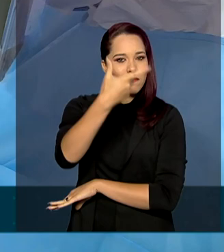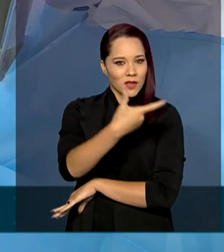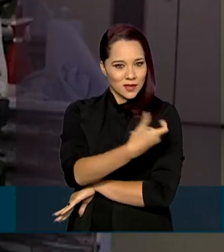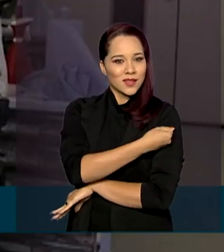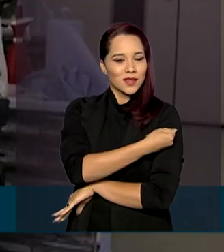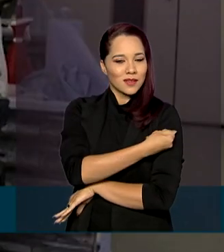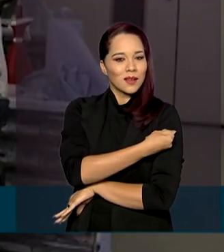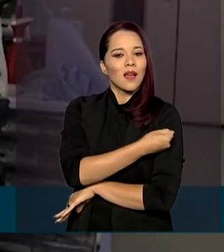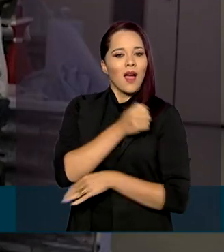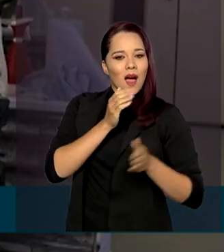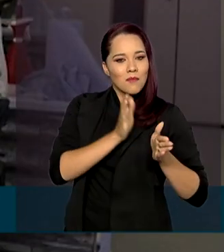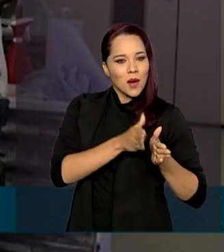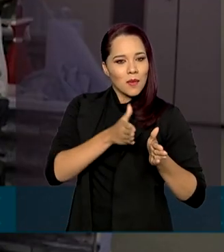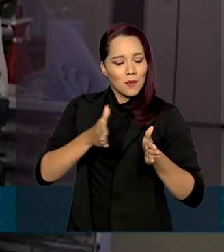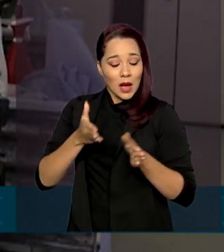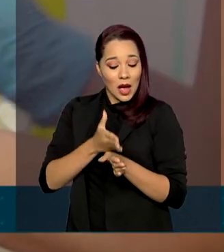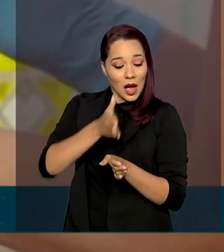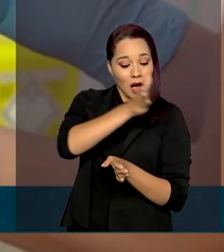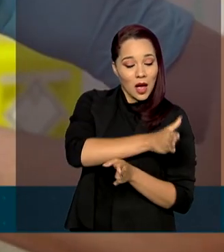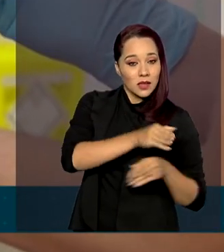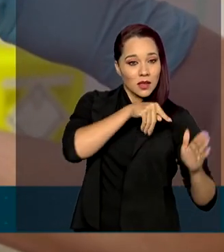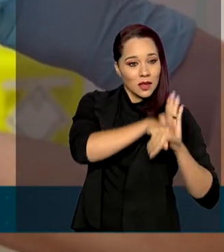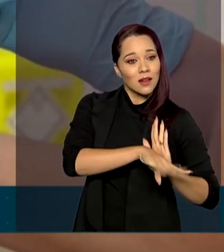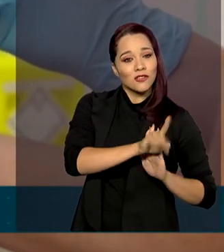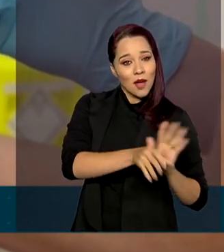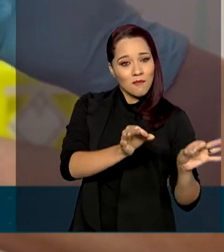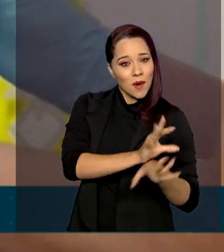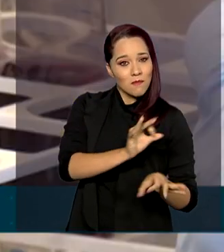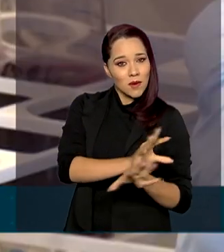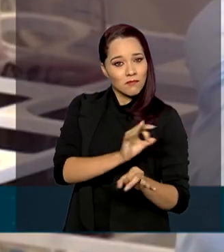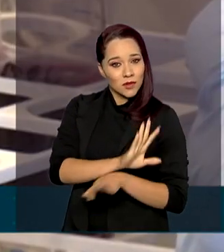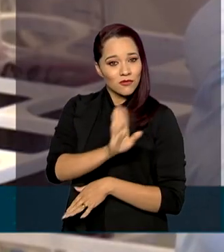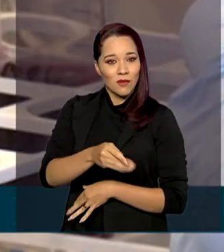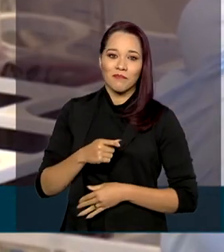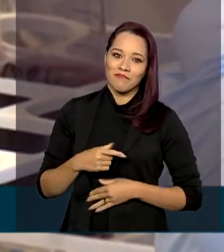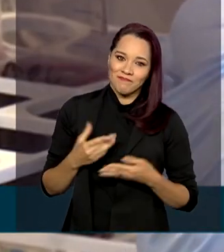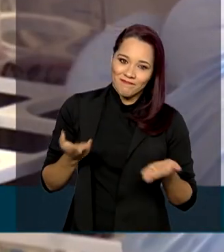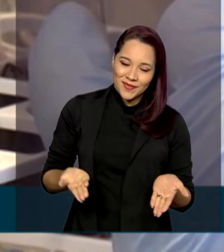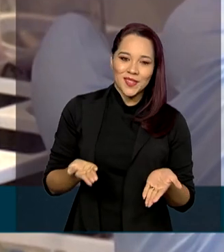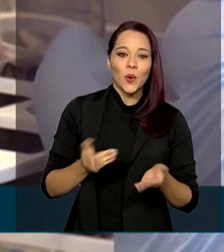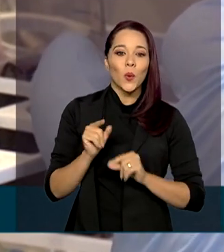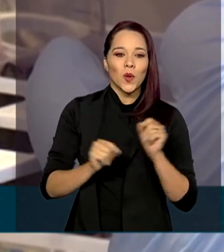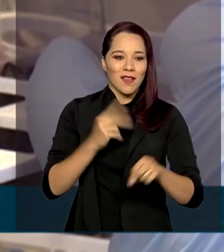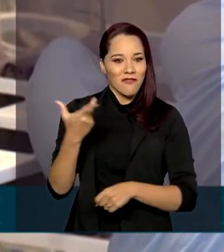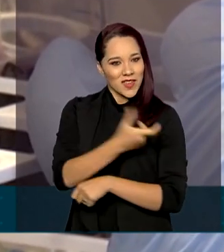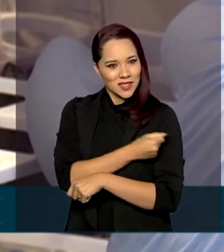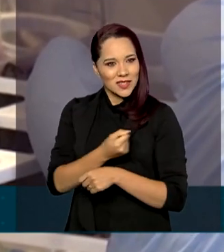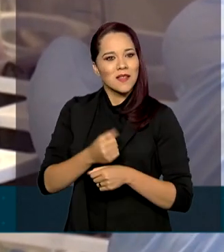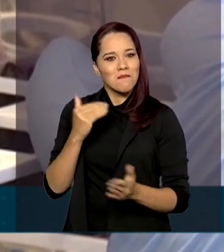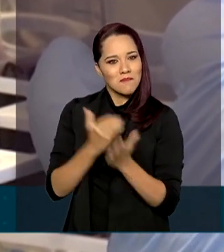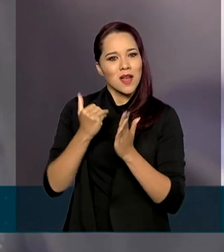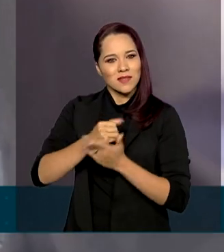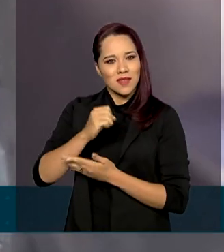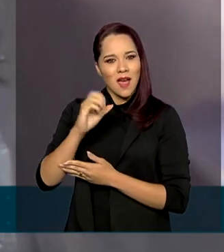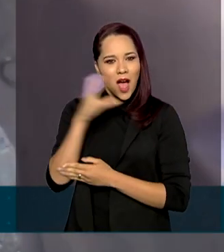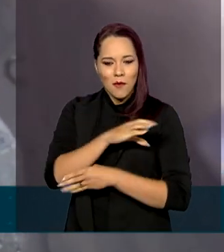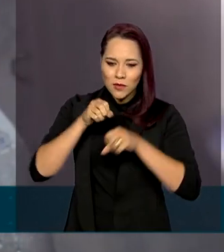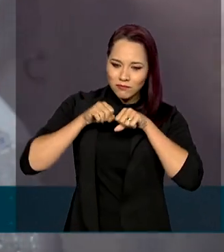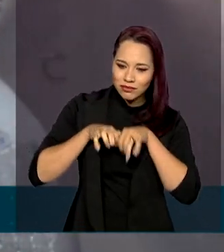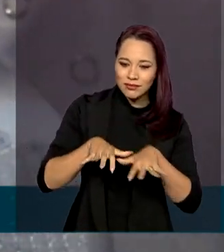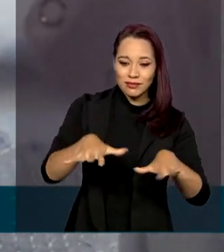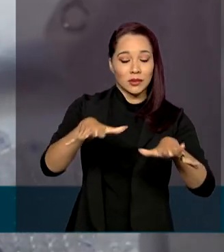vacina, as etapas anteriores da análise já estarão cumpridas, fazendo assim com que a vacina chegue mais rápido ao público.